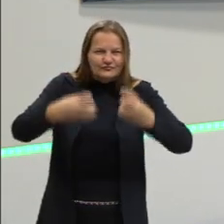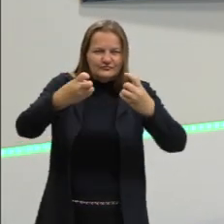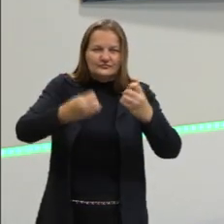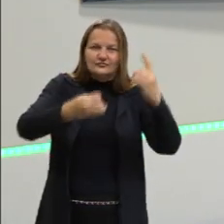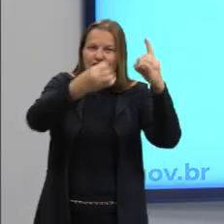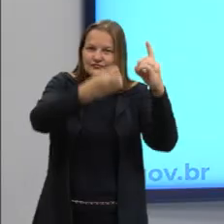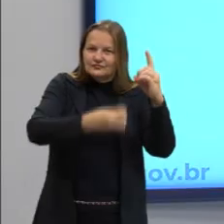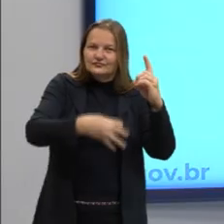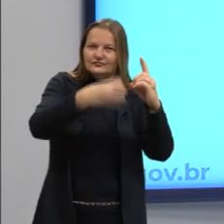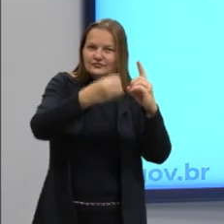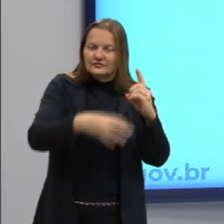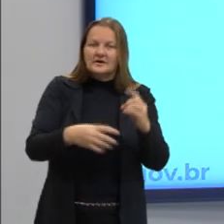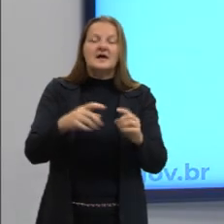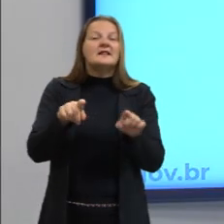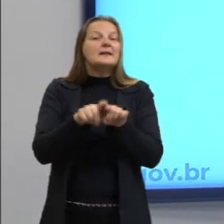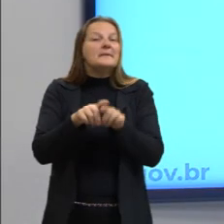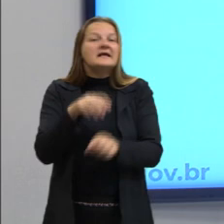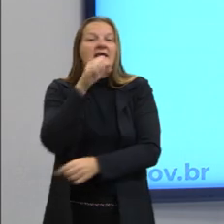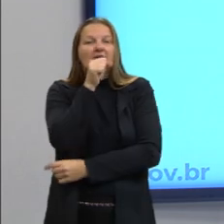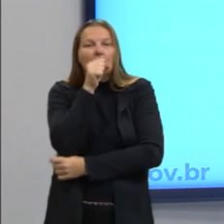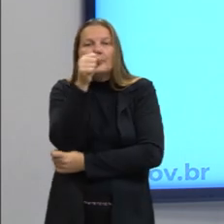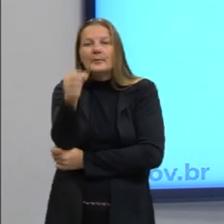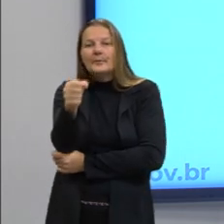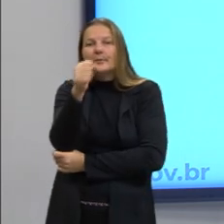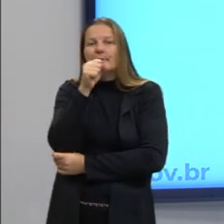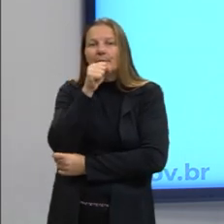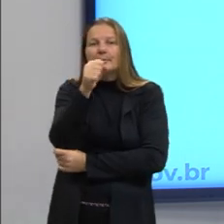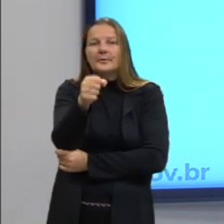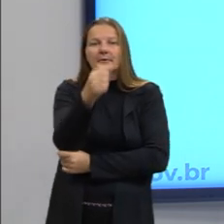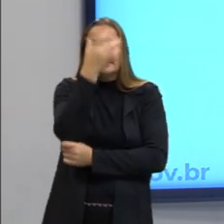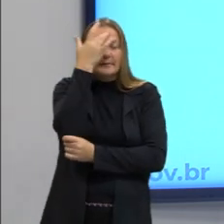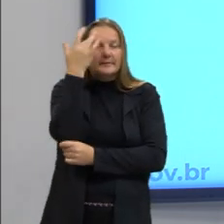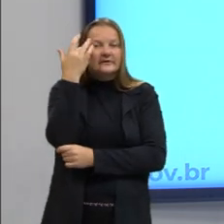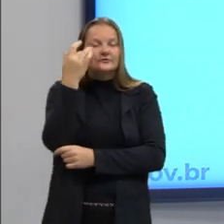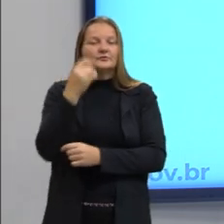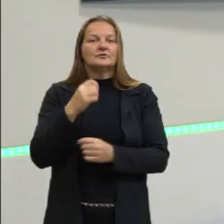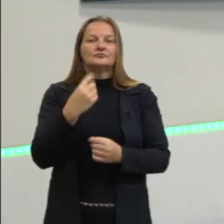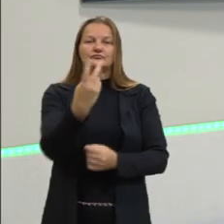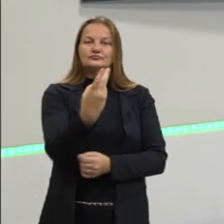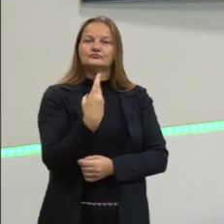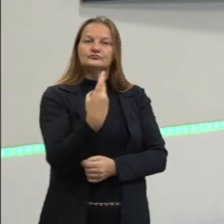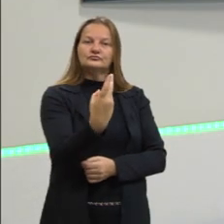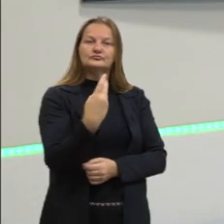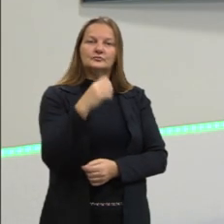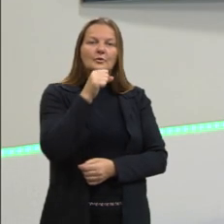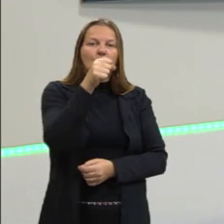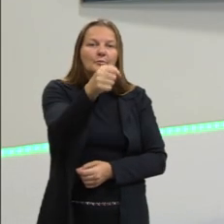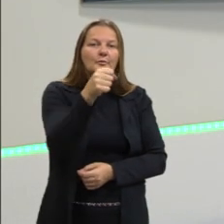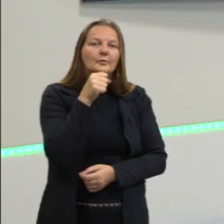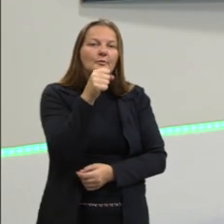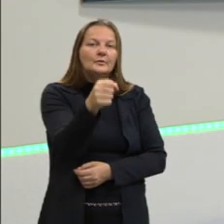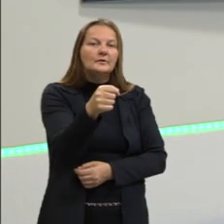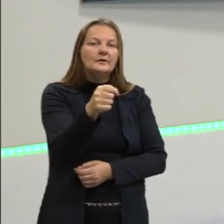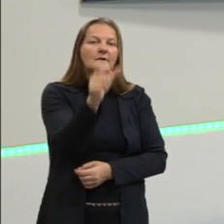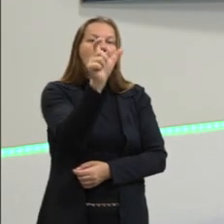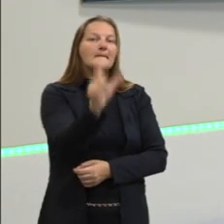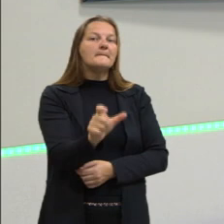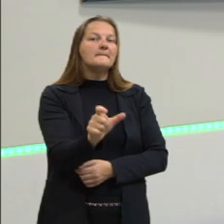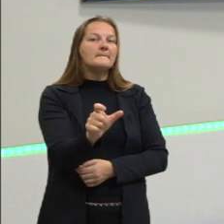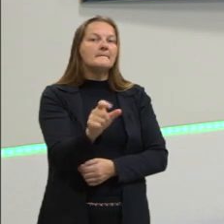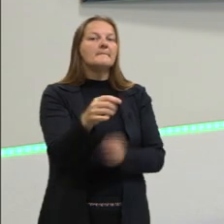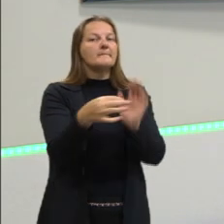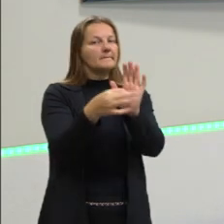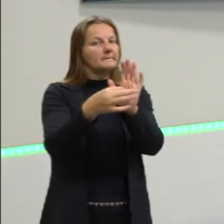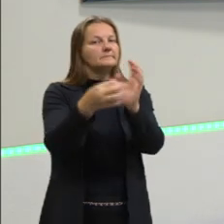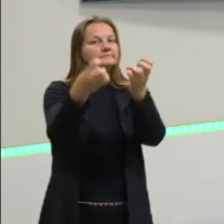E a entrevista que dá a oportunidade da pessoa que está sendo entrevistada também